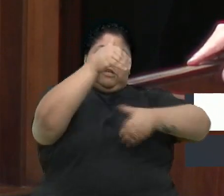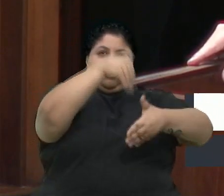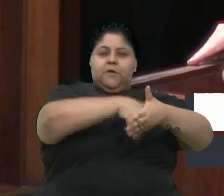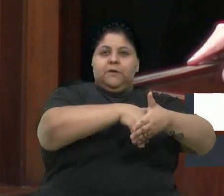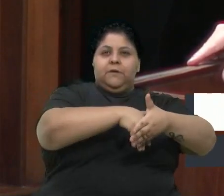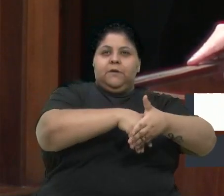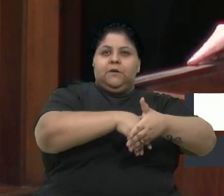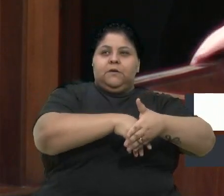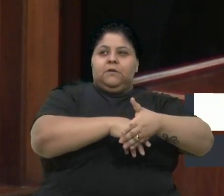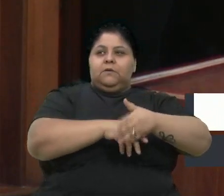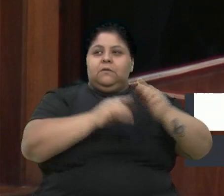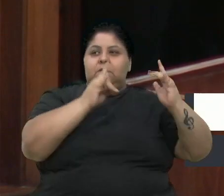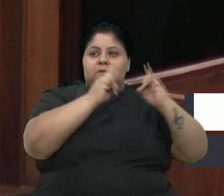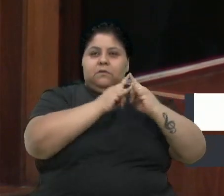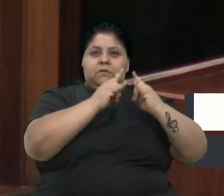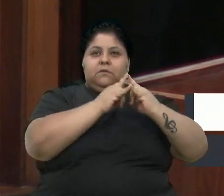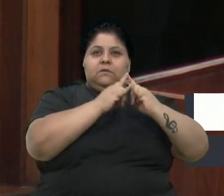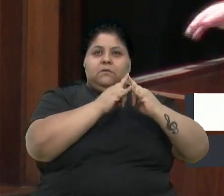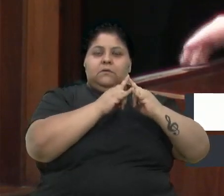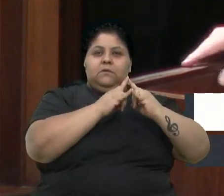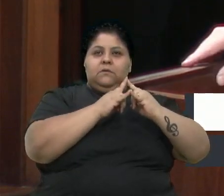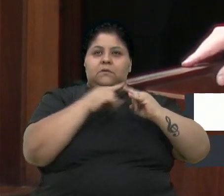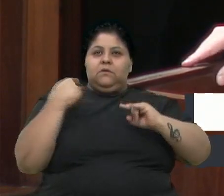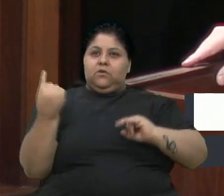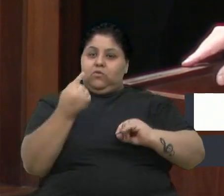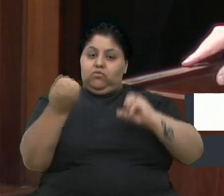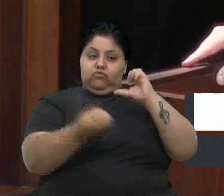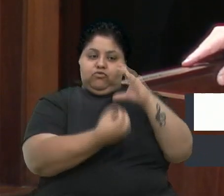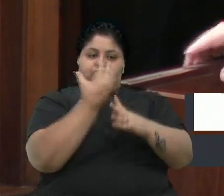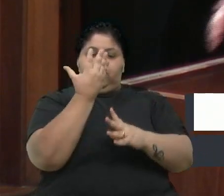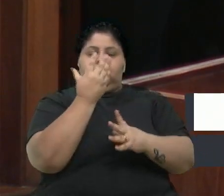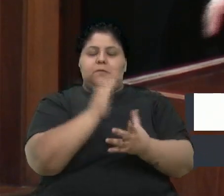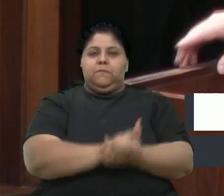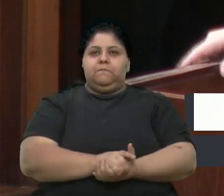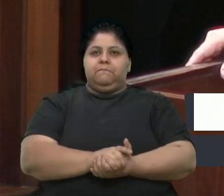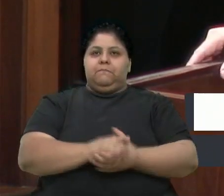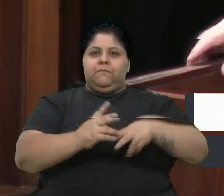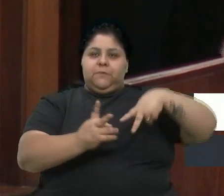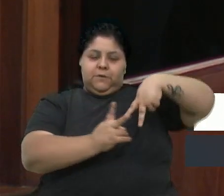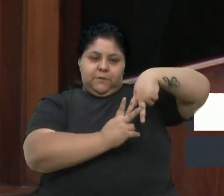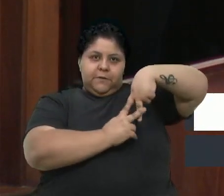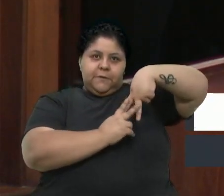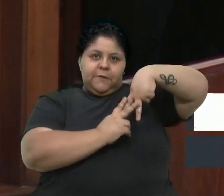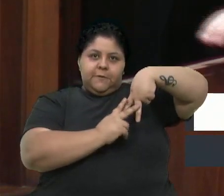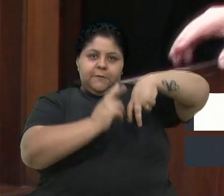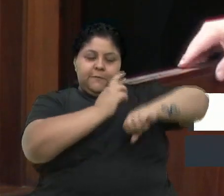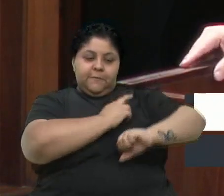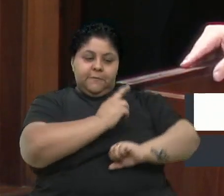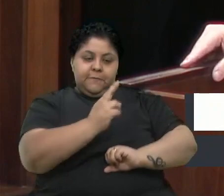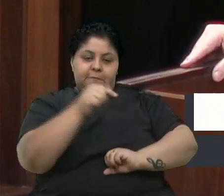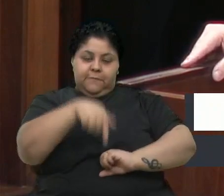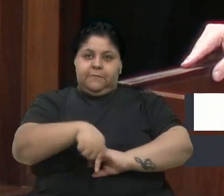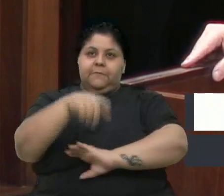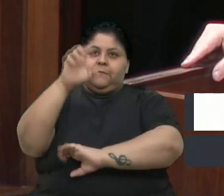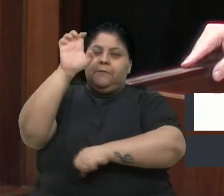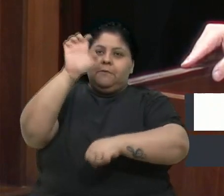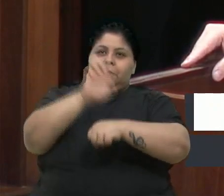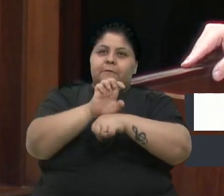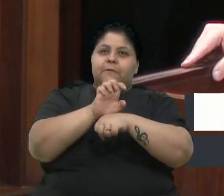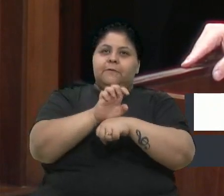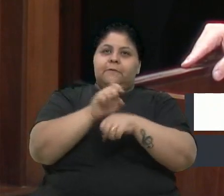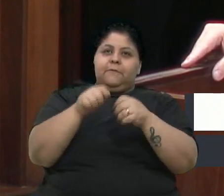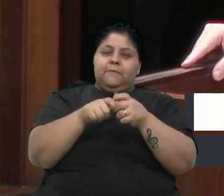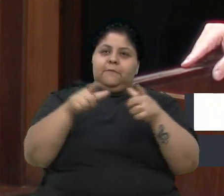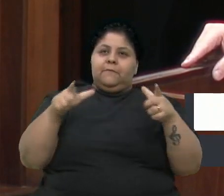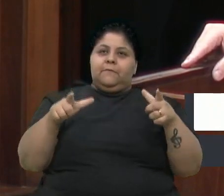instituição da qual é um dos fundadores. A maçonaria, representada no Estado pelo Grande